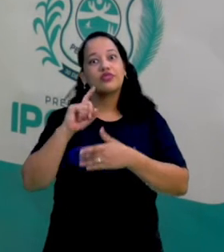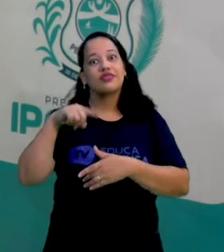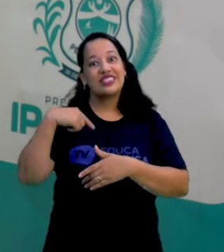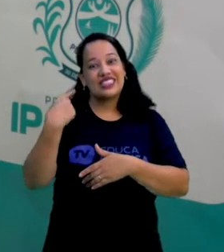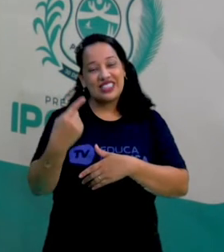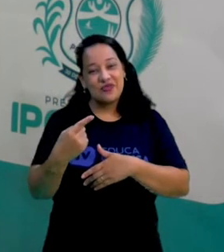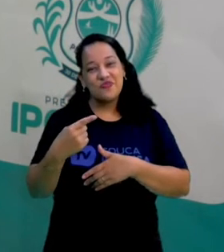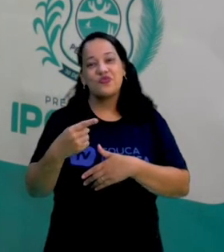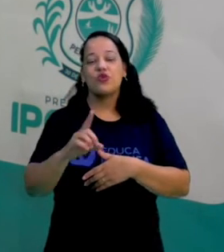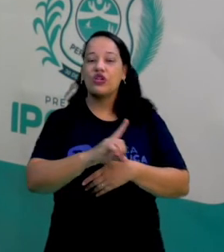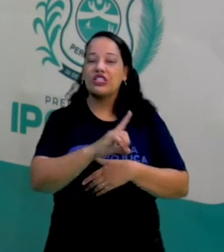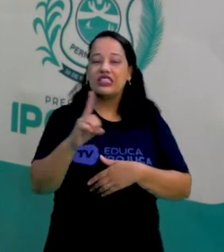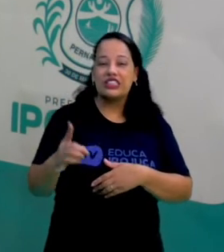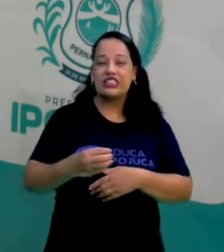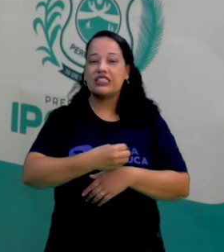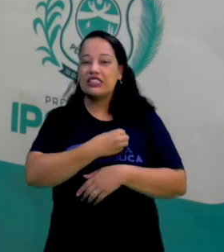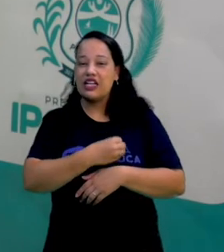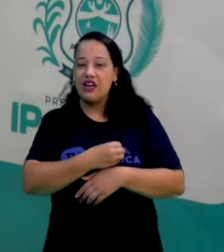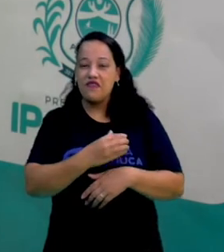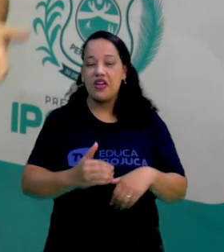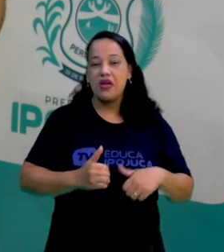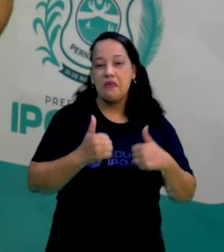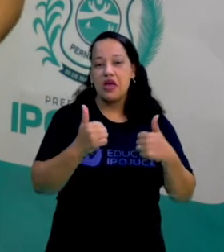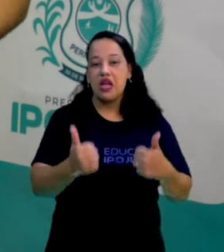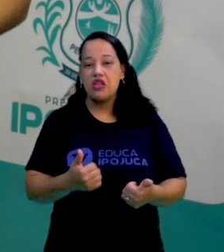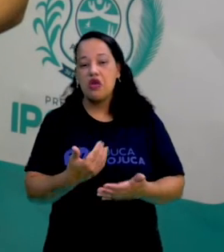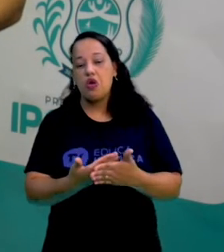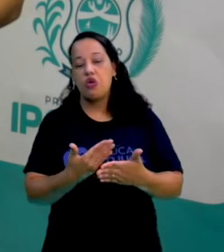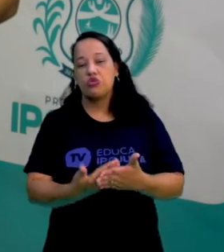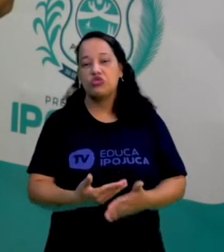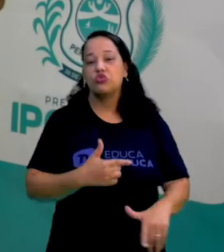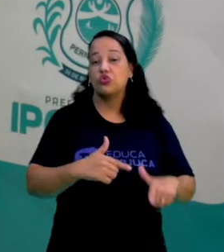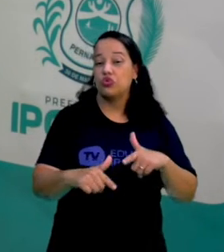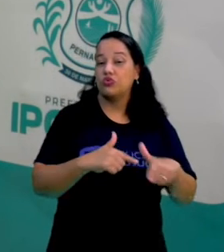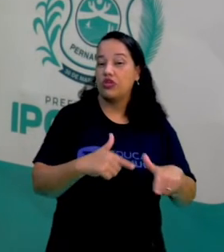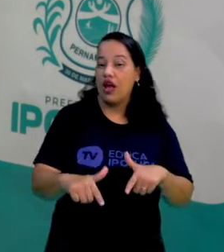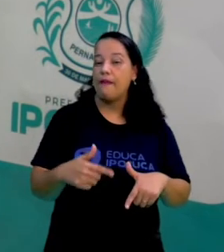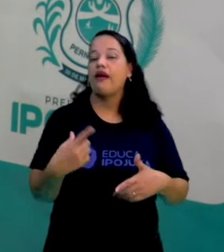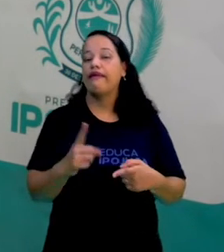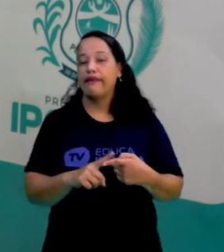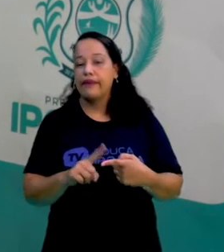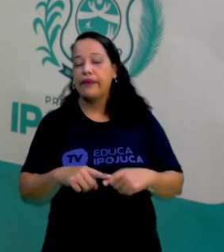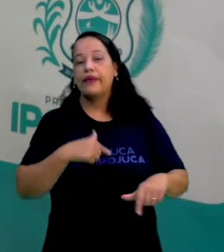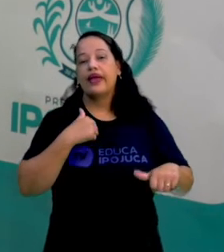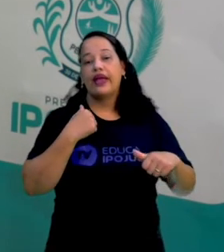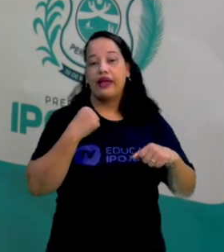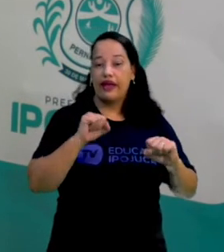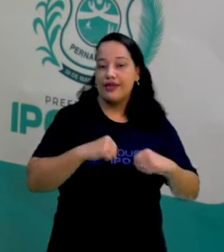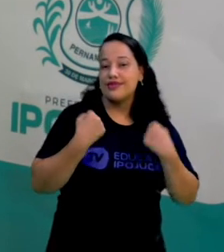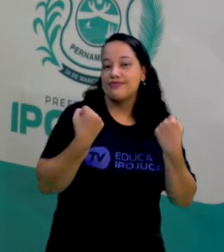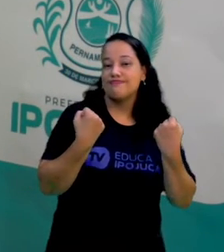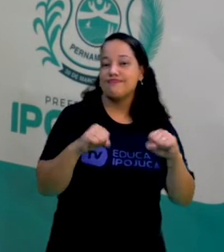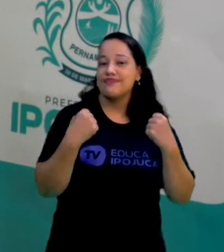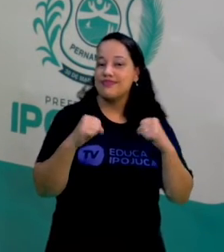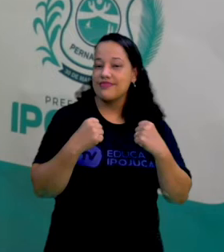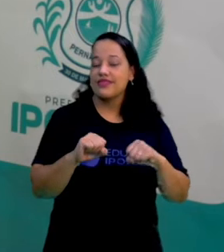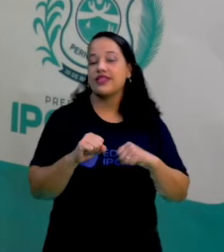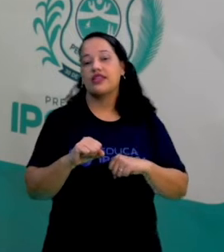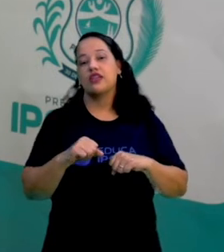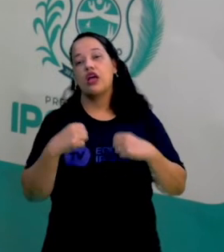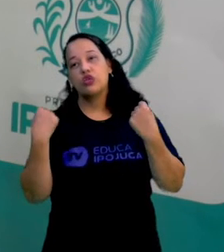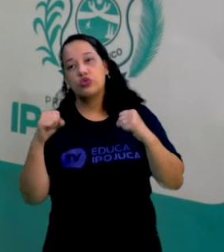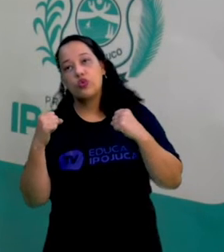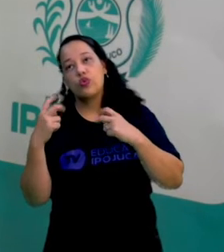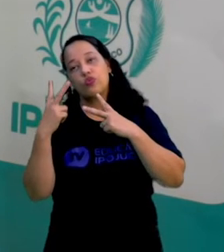melhor no dia seguinte, no estudo, no trabalho e durante o exercício físico também. Então, importante você fazer exercício para dormir